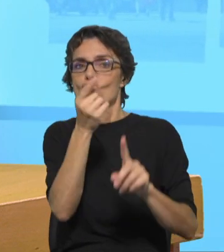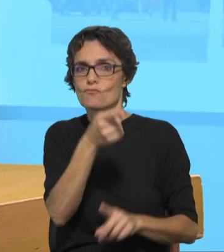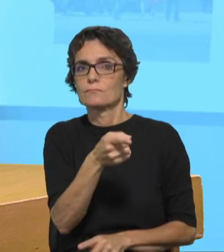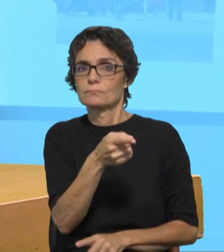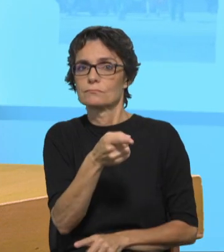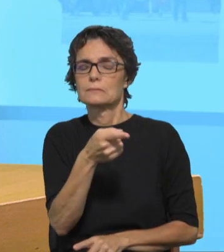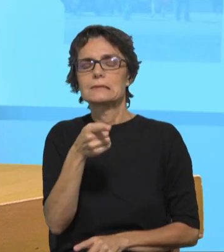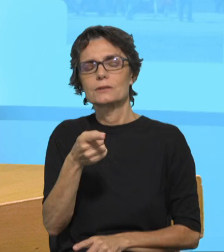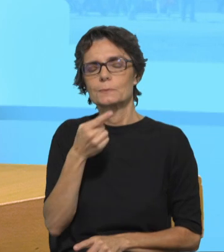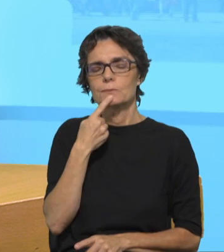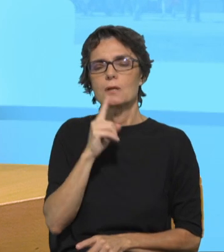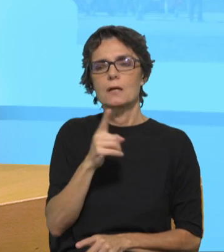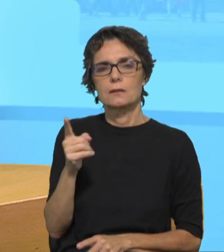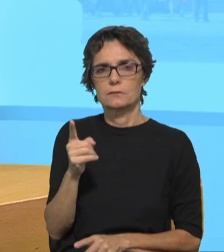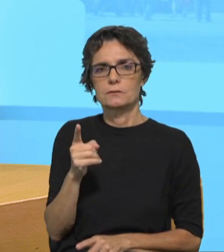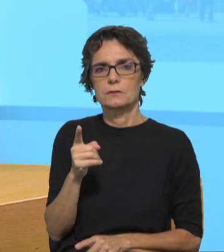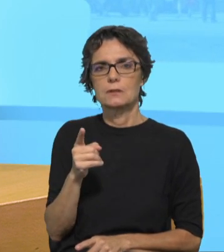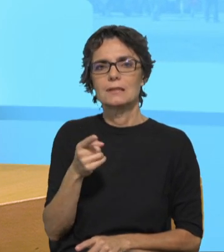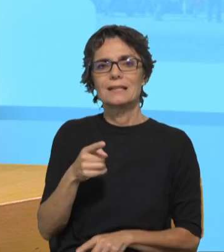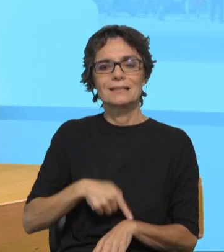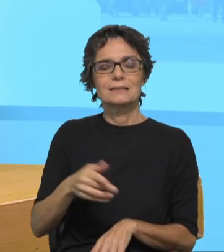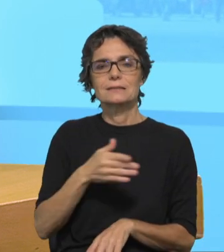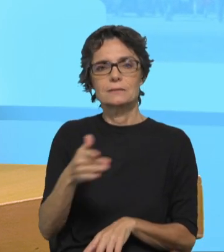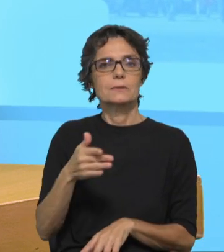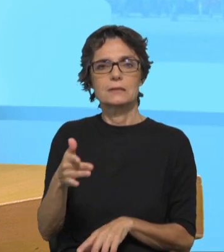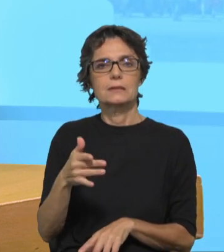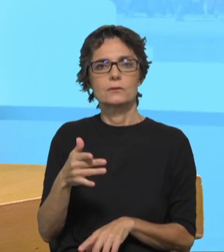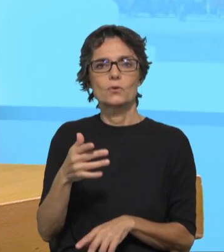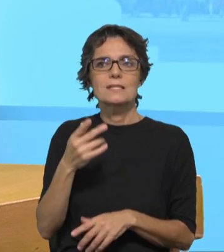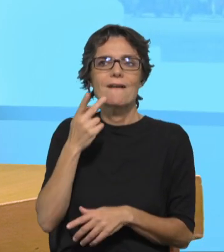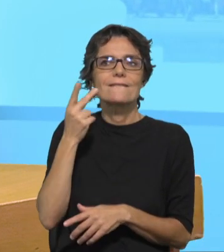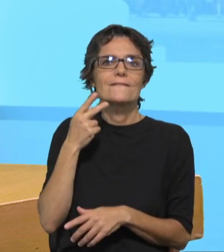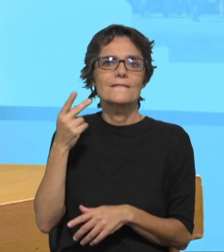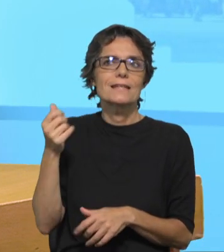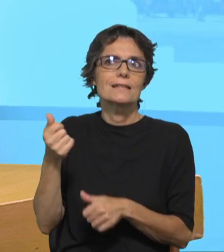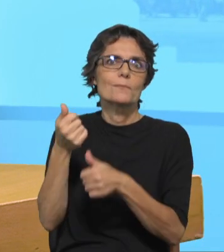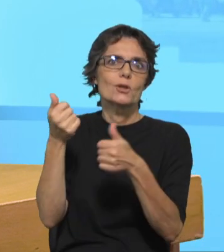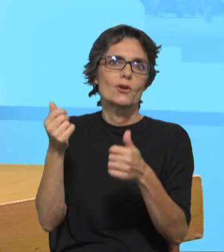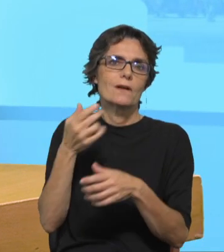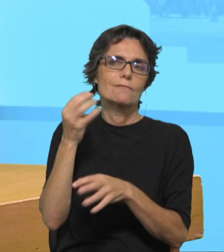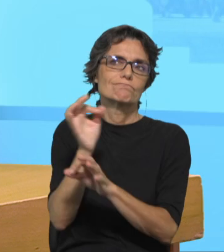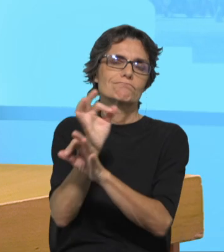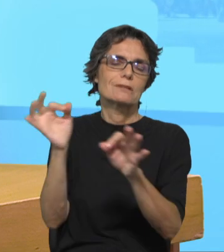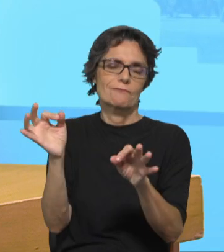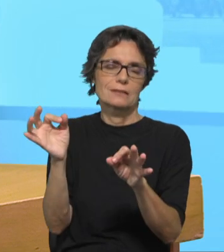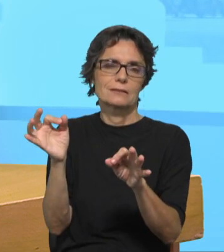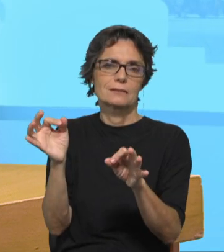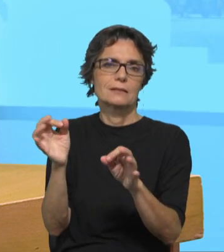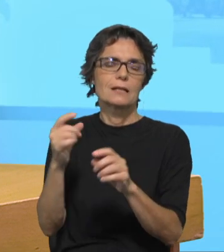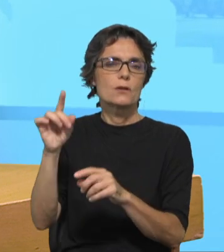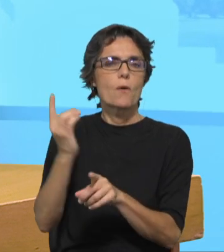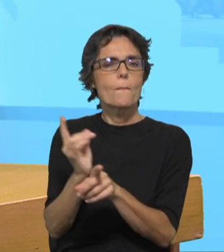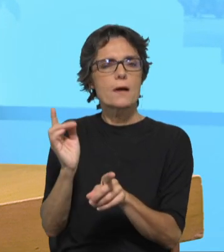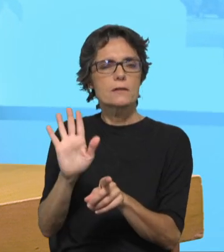é que não se está a falar tanto da realidade ideal, mas é que as pessoas estão se a comprometer, de alguma forma, com a vida